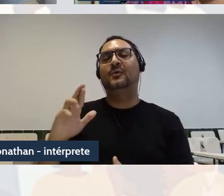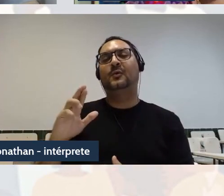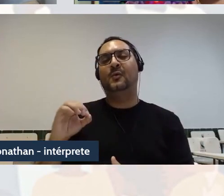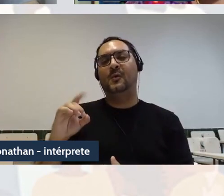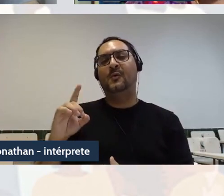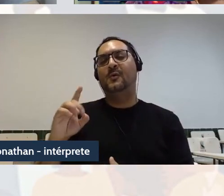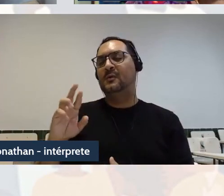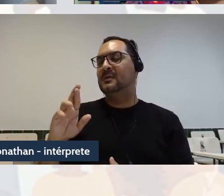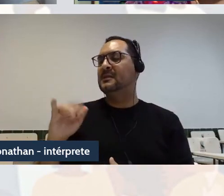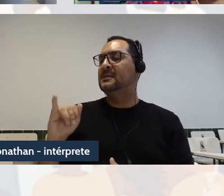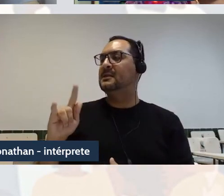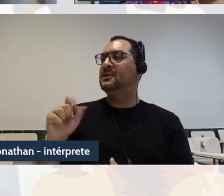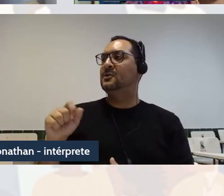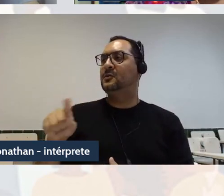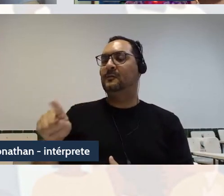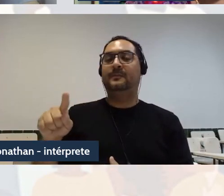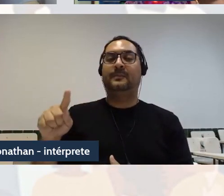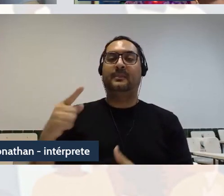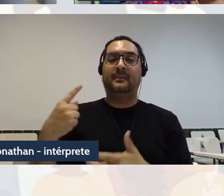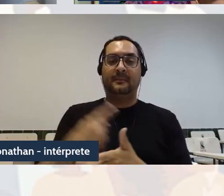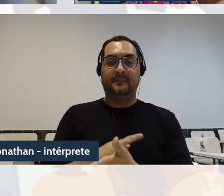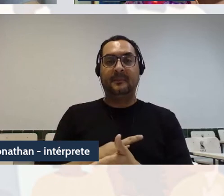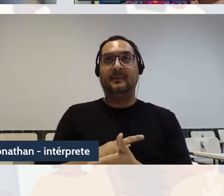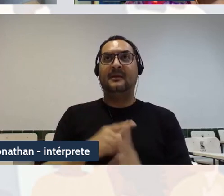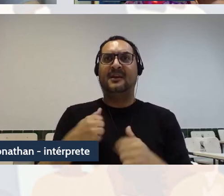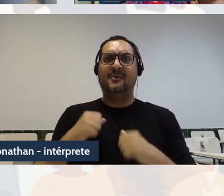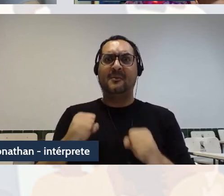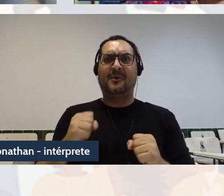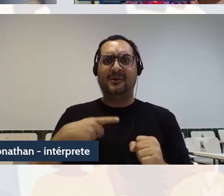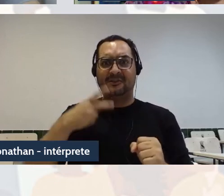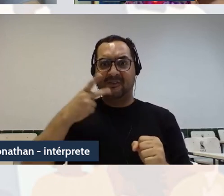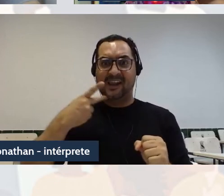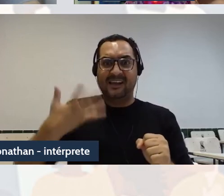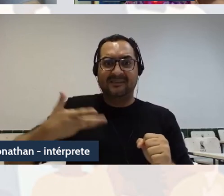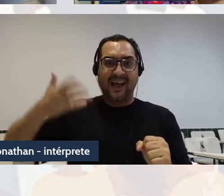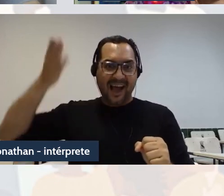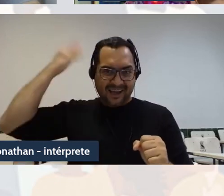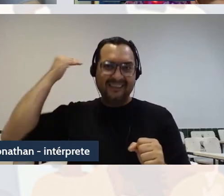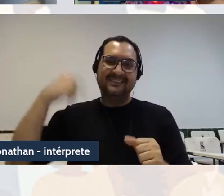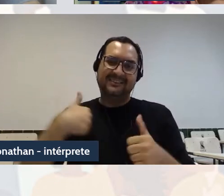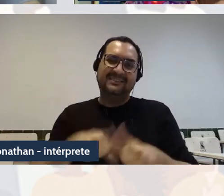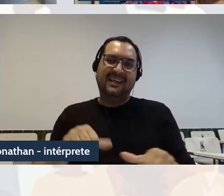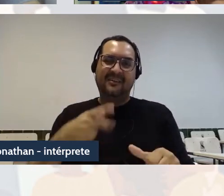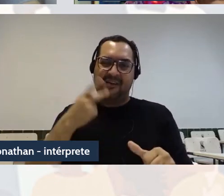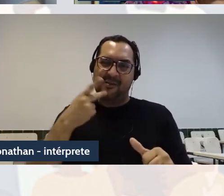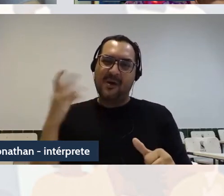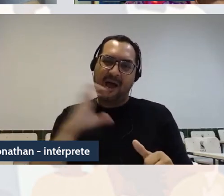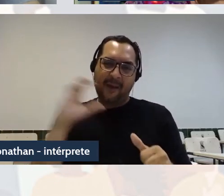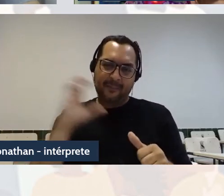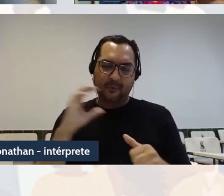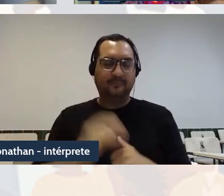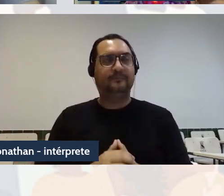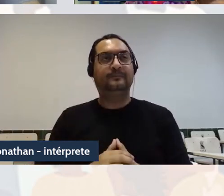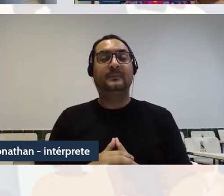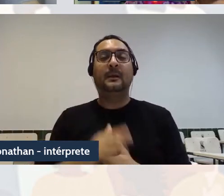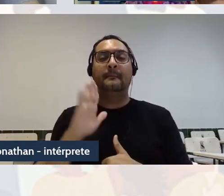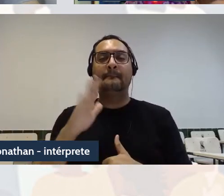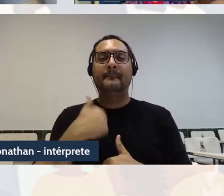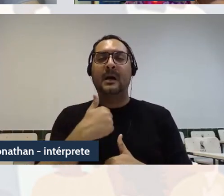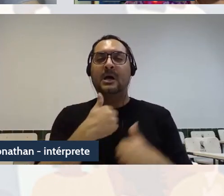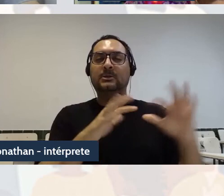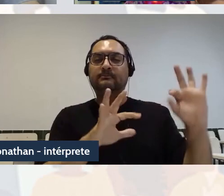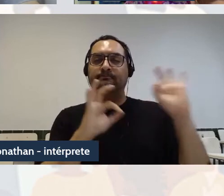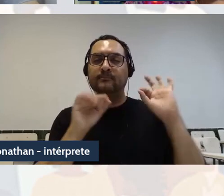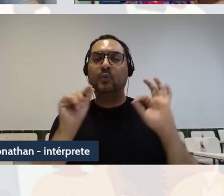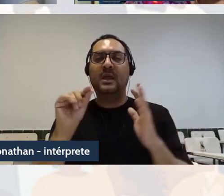pode em alguns momentos eu ter falado muito apressadamente, eu tentei destacar que os algoritmos